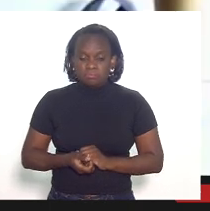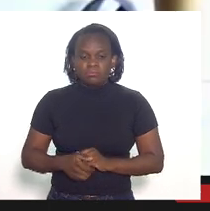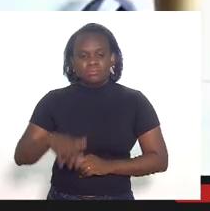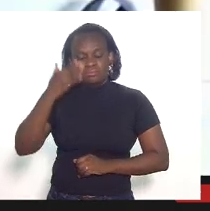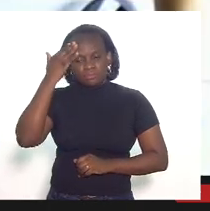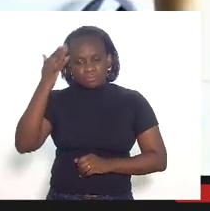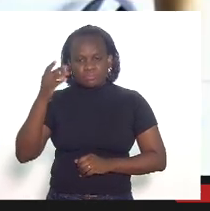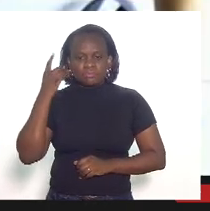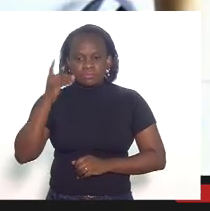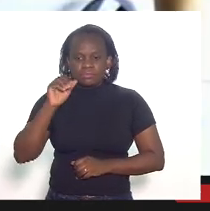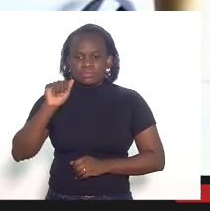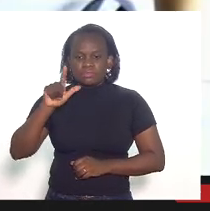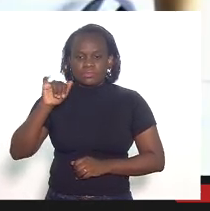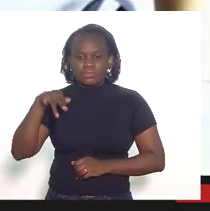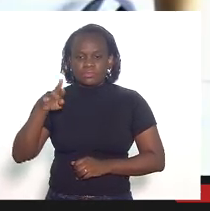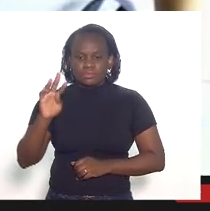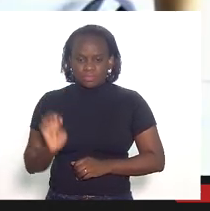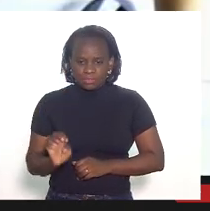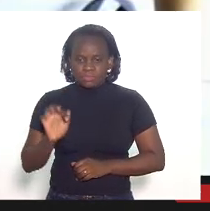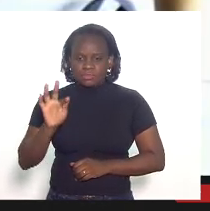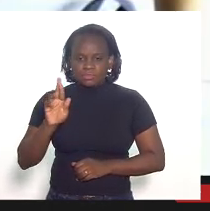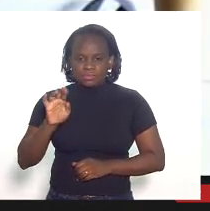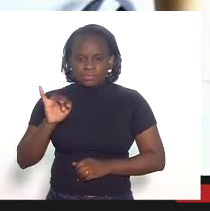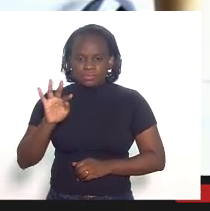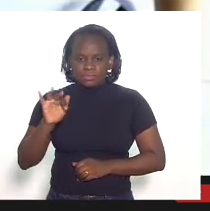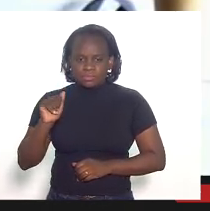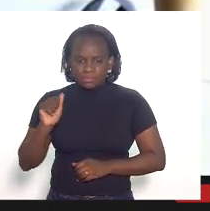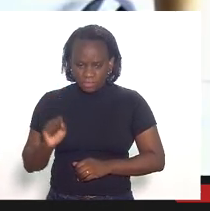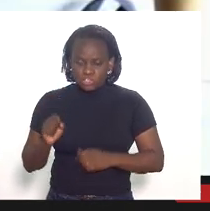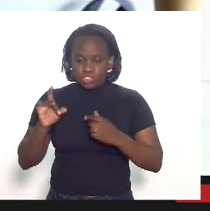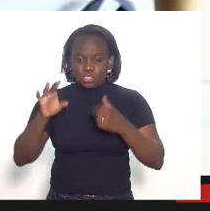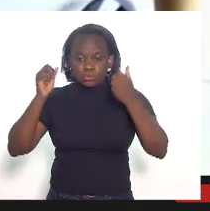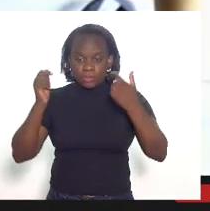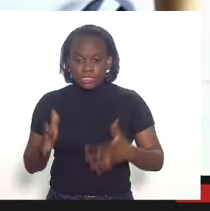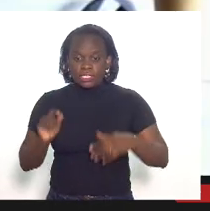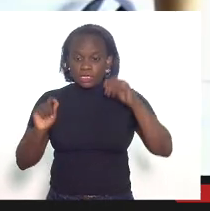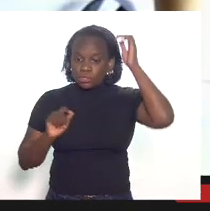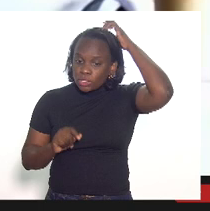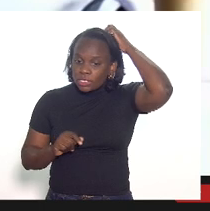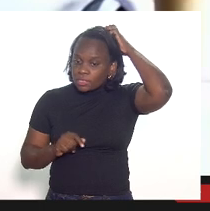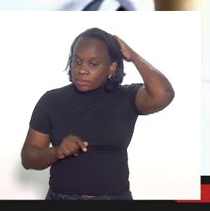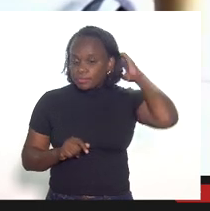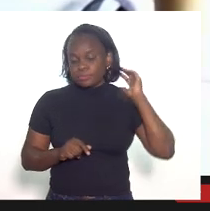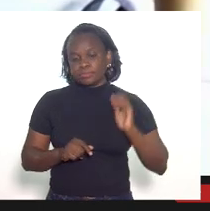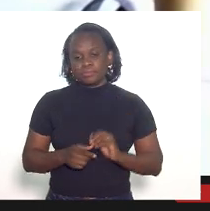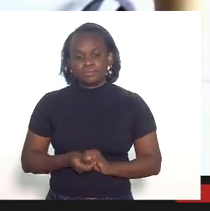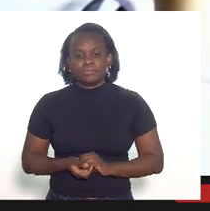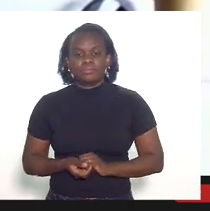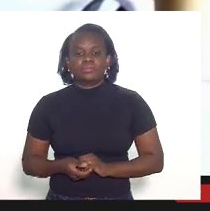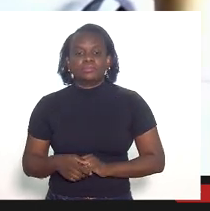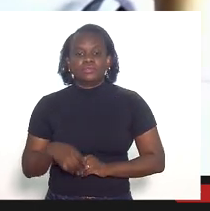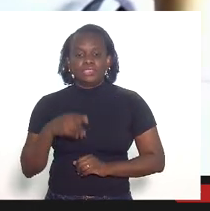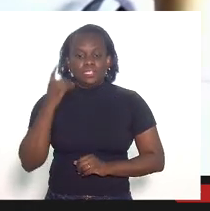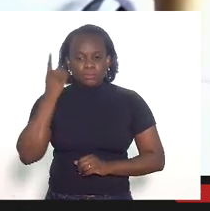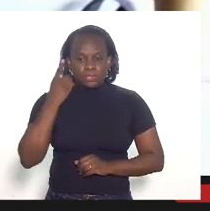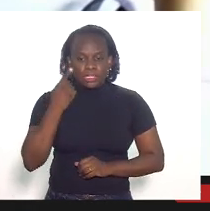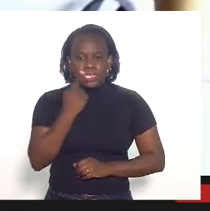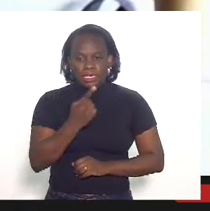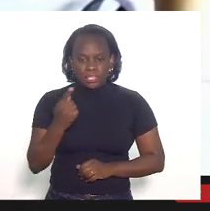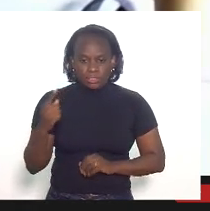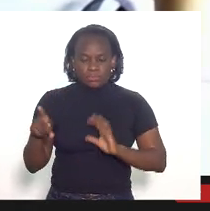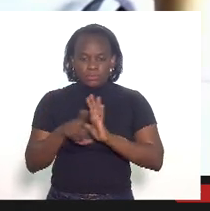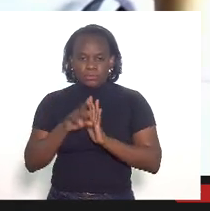deputado Alexandre Freitas só afirmando aqui que cada deputado na